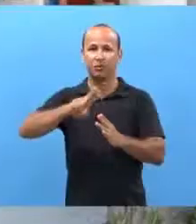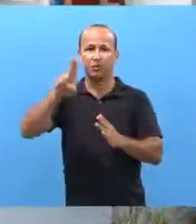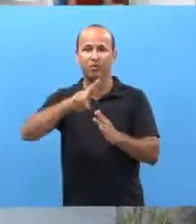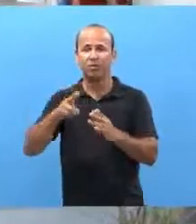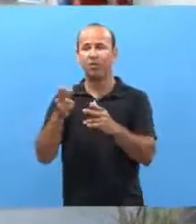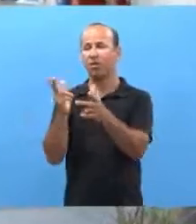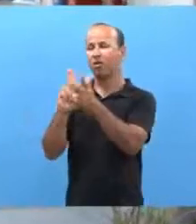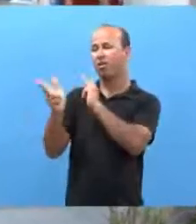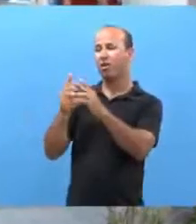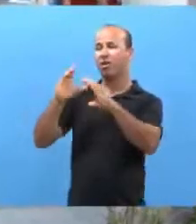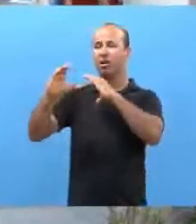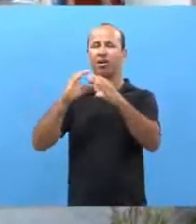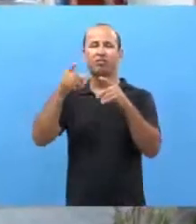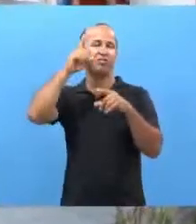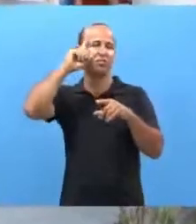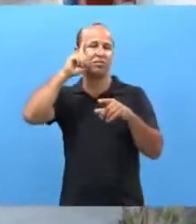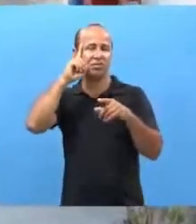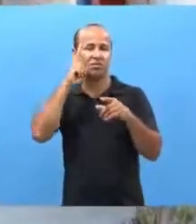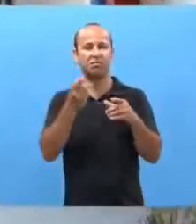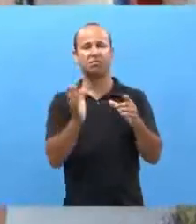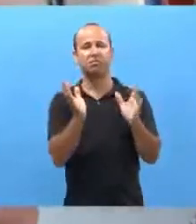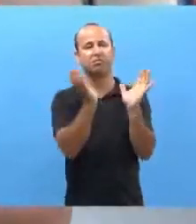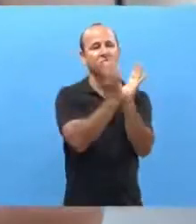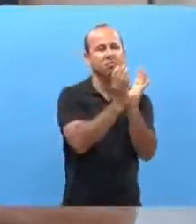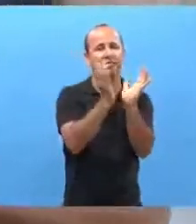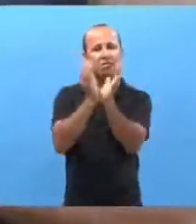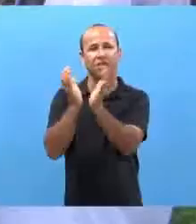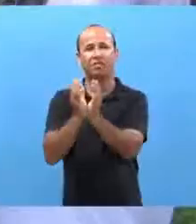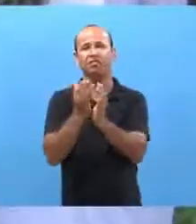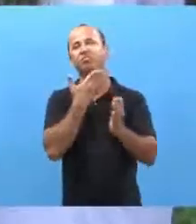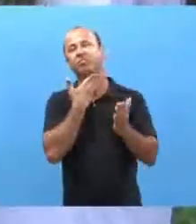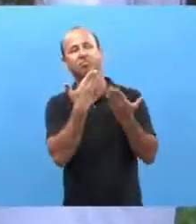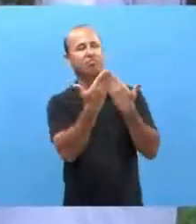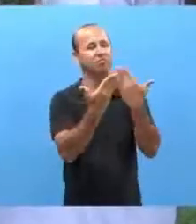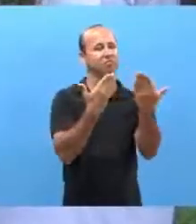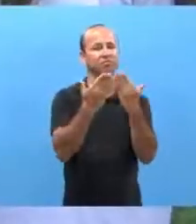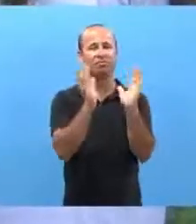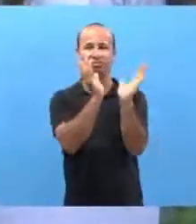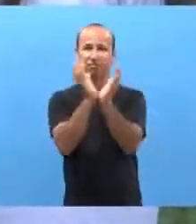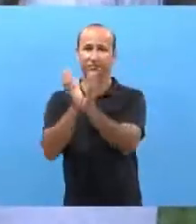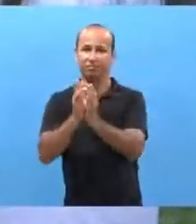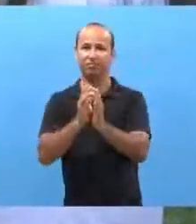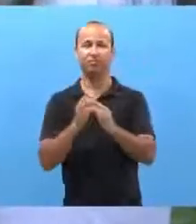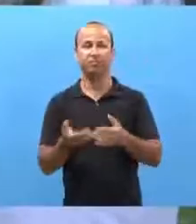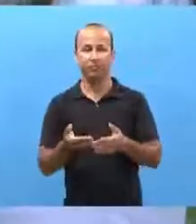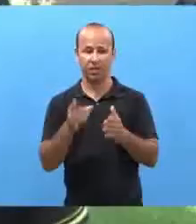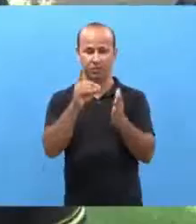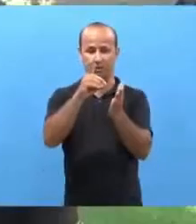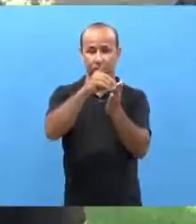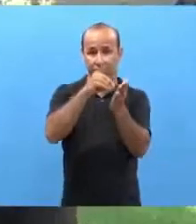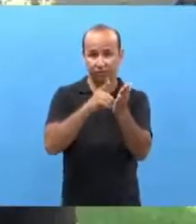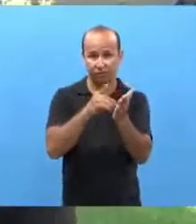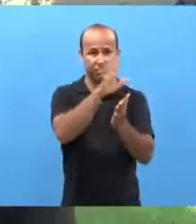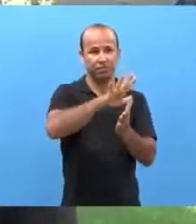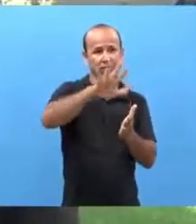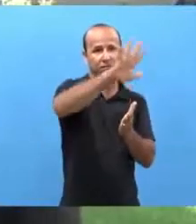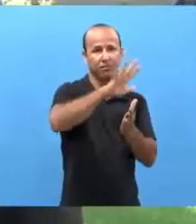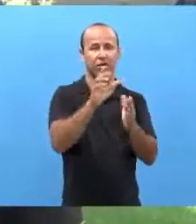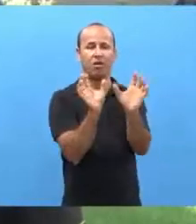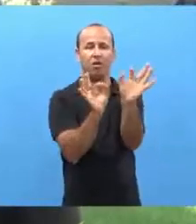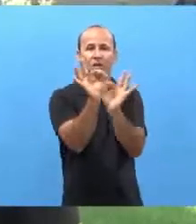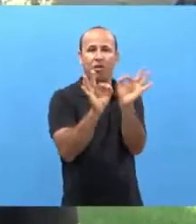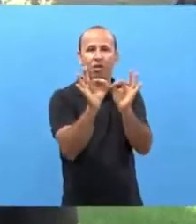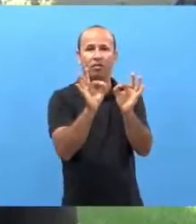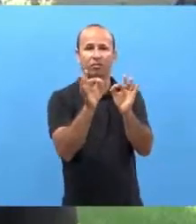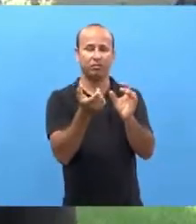utiliza na comunicação diária, nos grupos, de encontros deles. Os dicionários, de uma maneira geral,